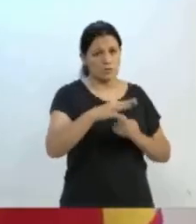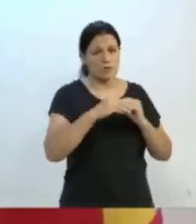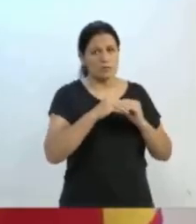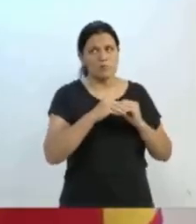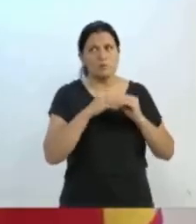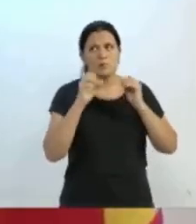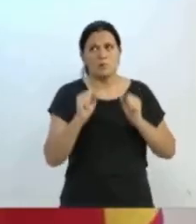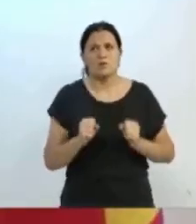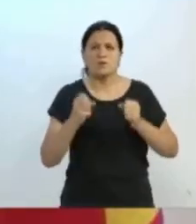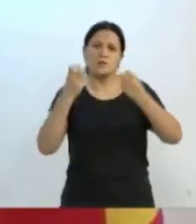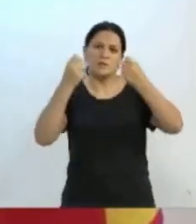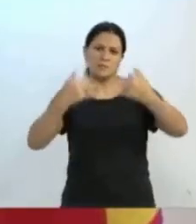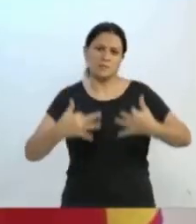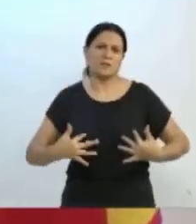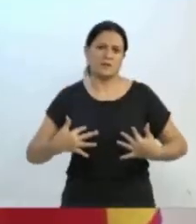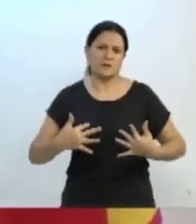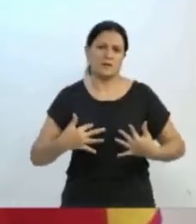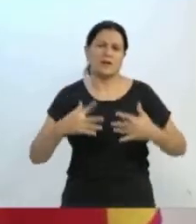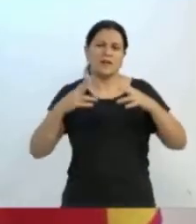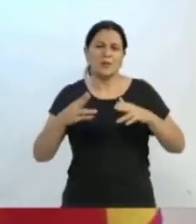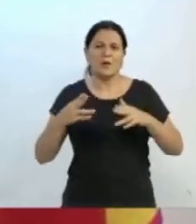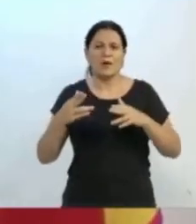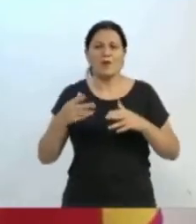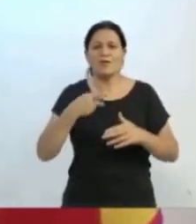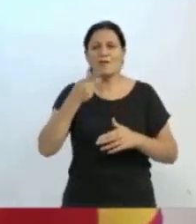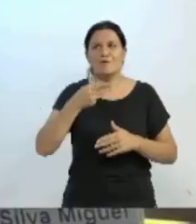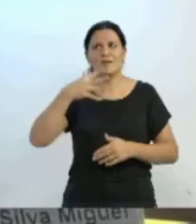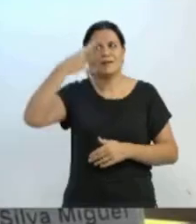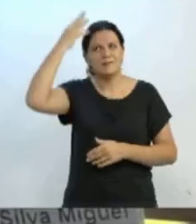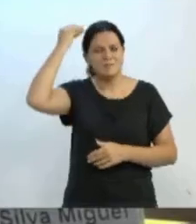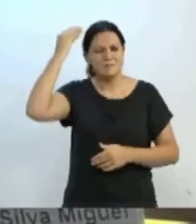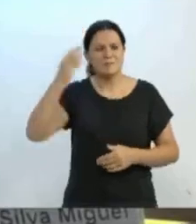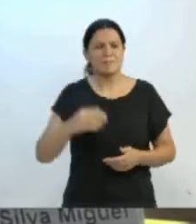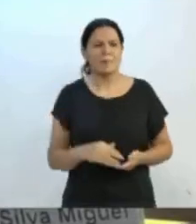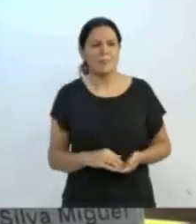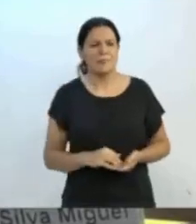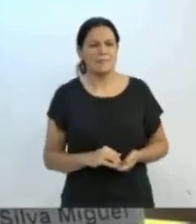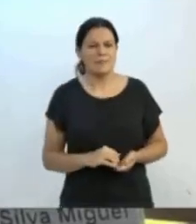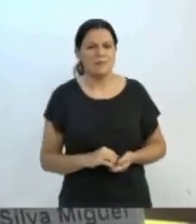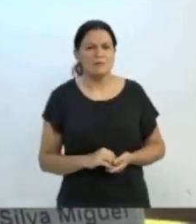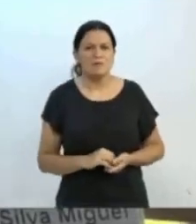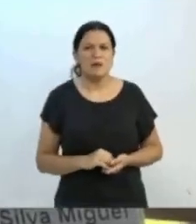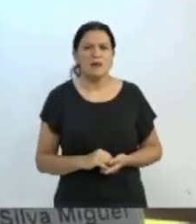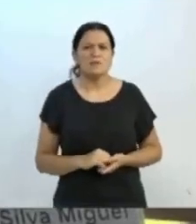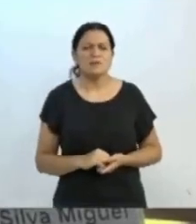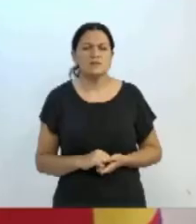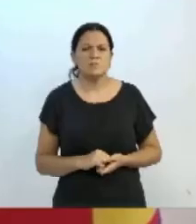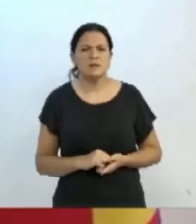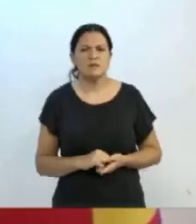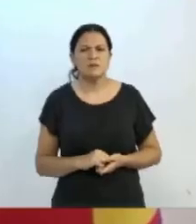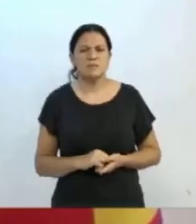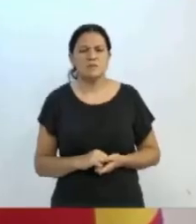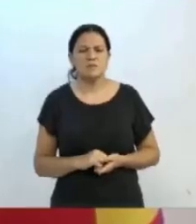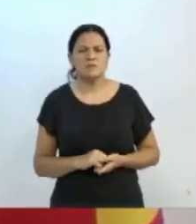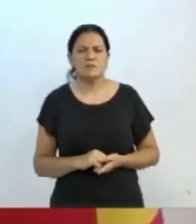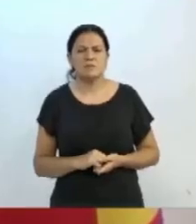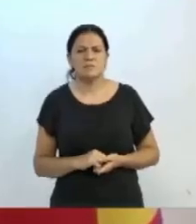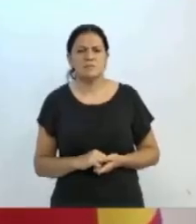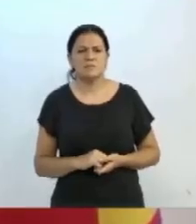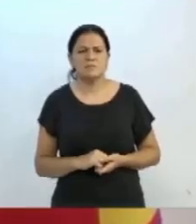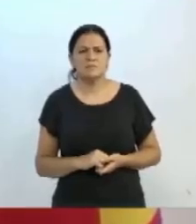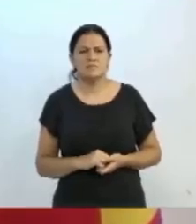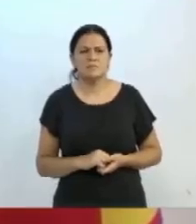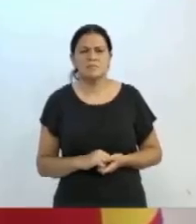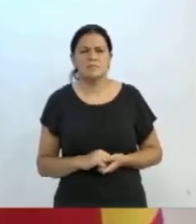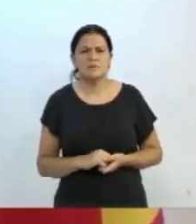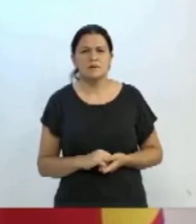belíssimo discurso que o nosso ex-líder do governo deu? Claro, dois minutos e meio. Obrigado. Vereador Alexandre